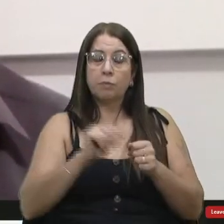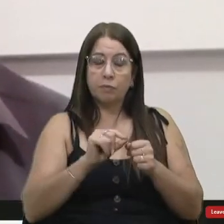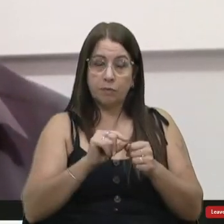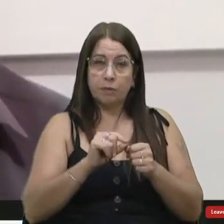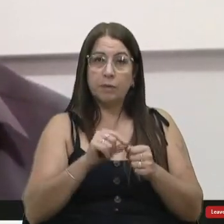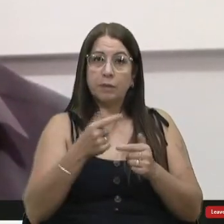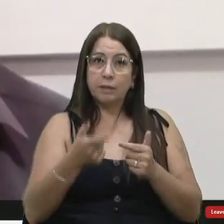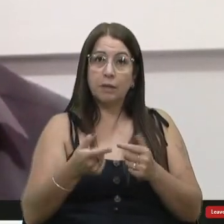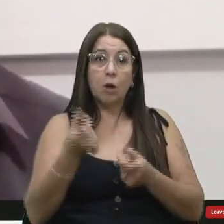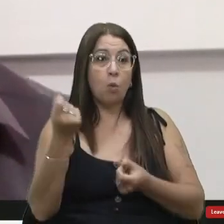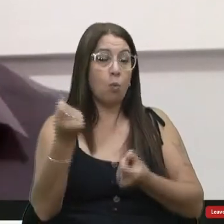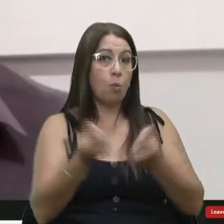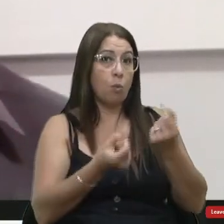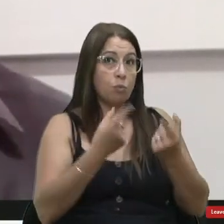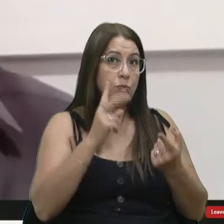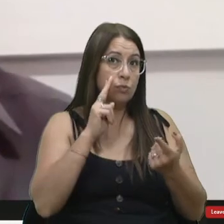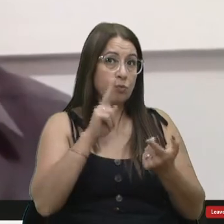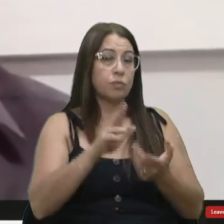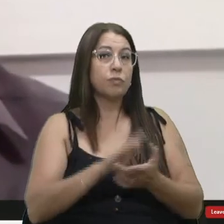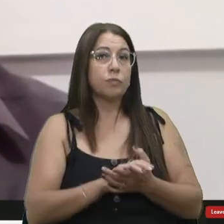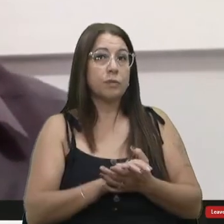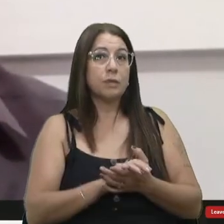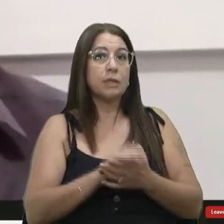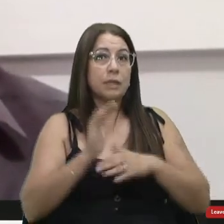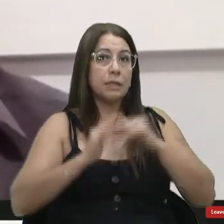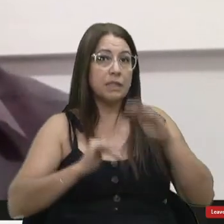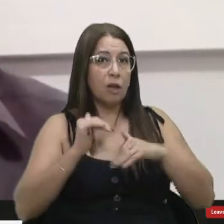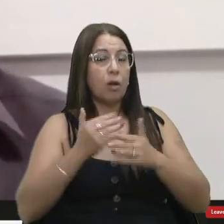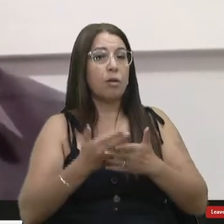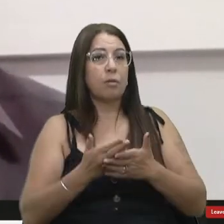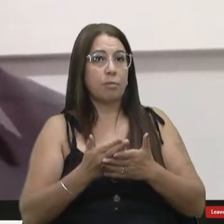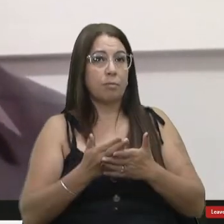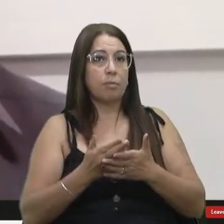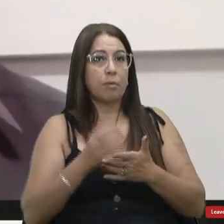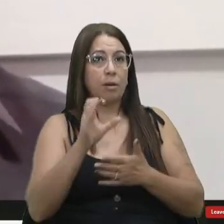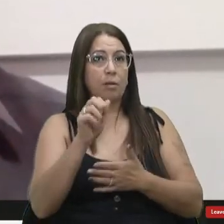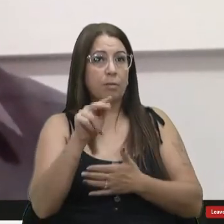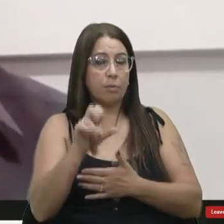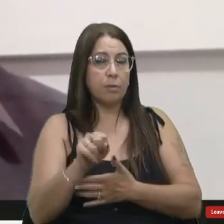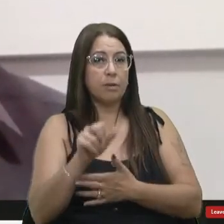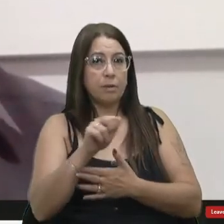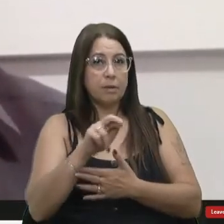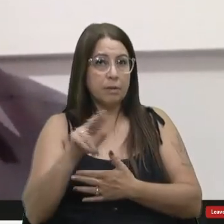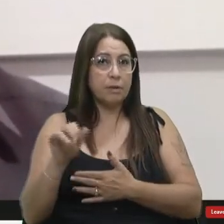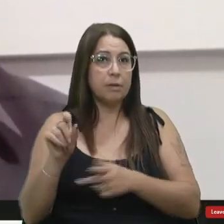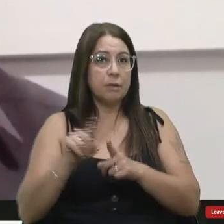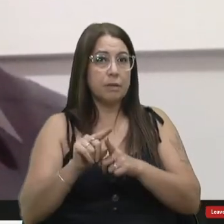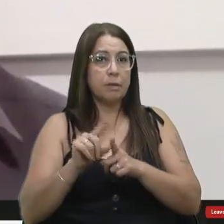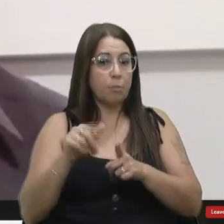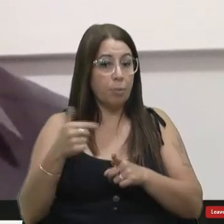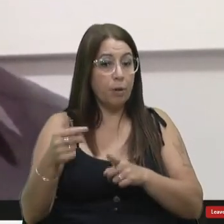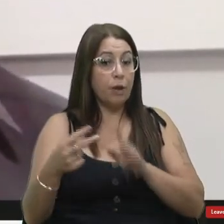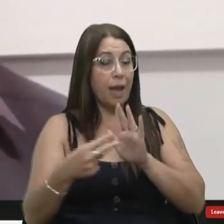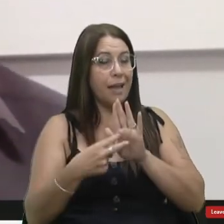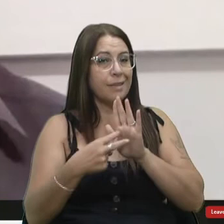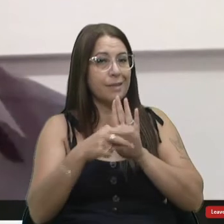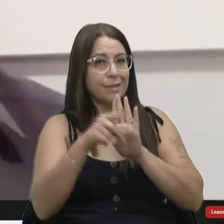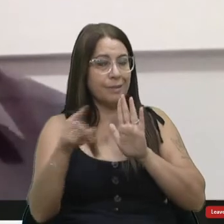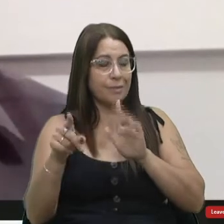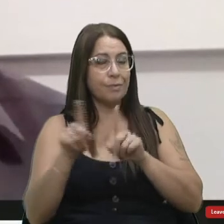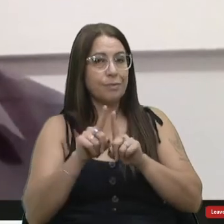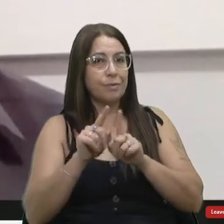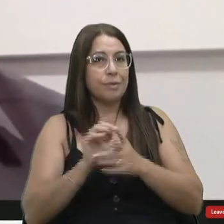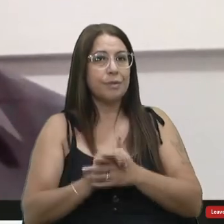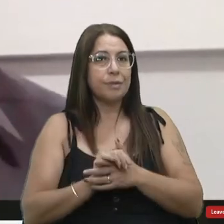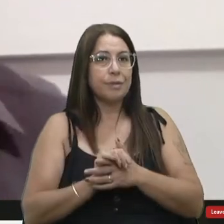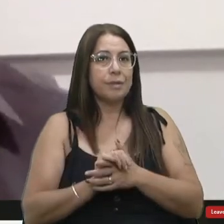Então, alguns... Eu vejo que essa obra, o Campos da Serra, que precisa dar mais um pouco de atenção também, e quando o